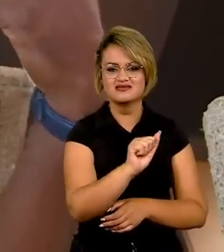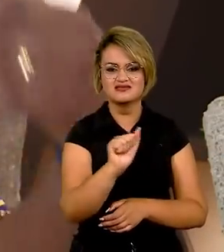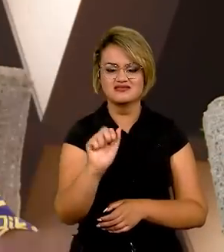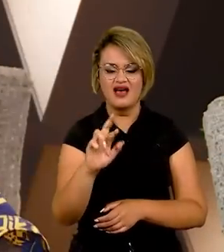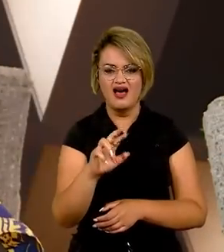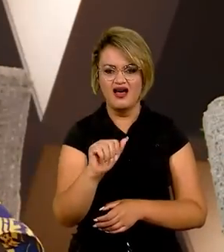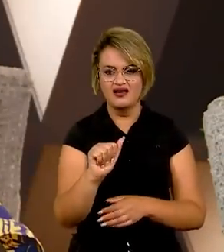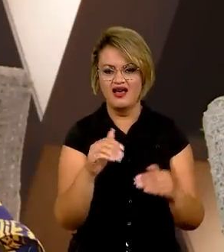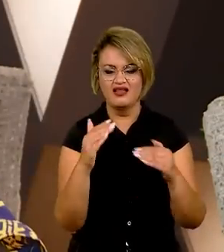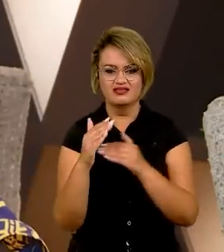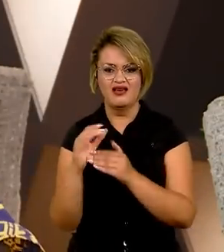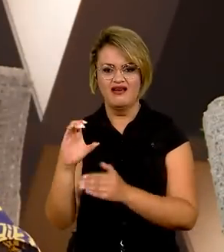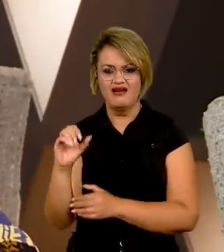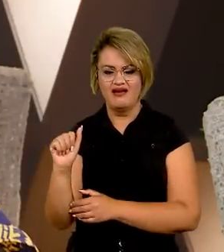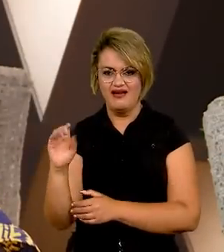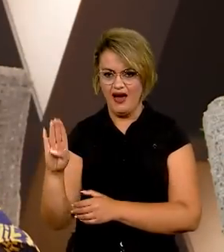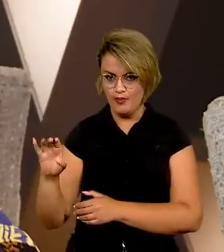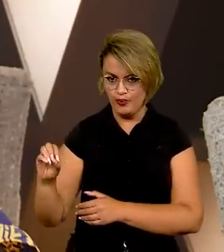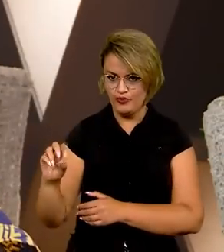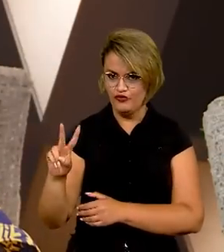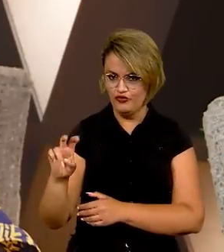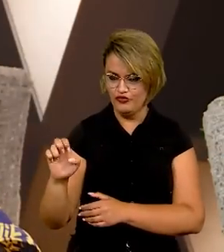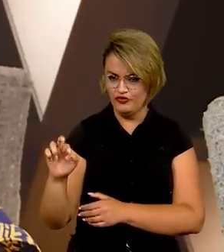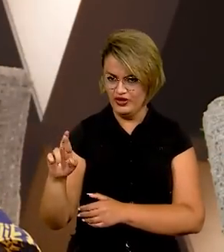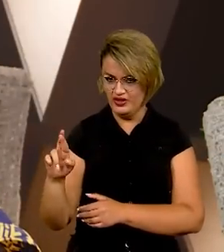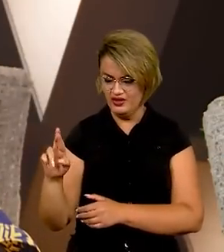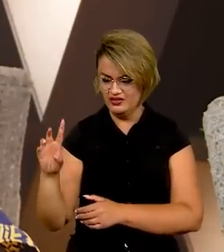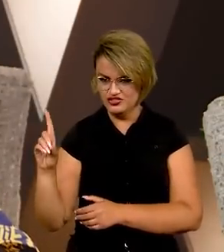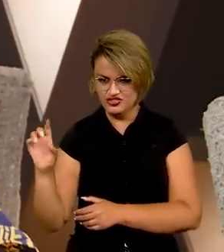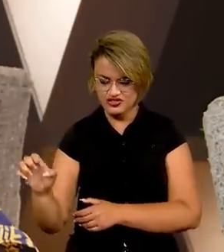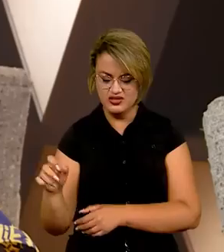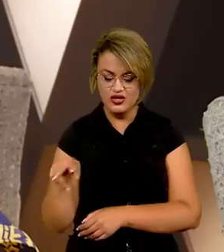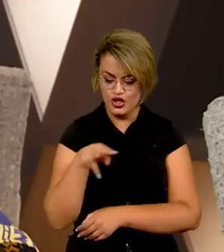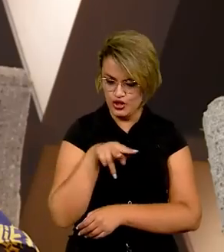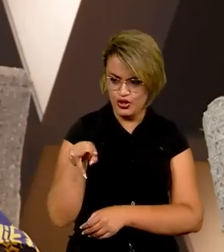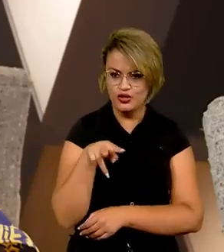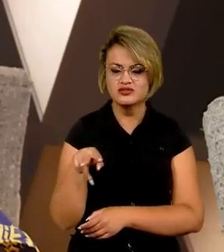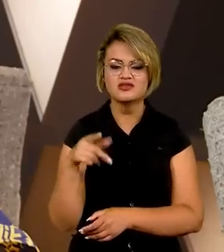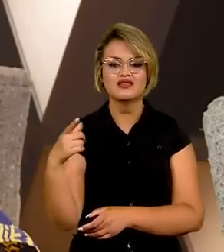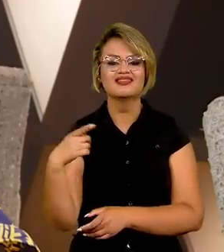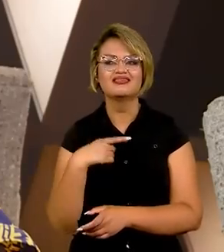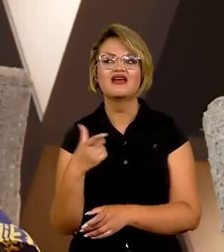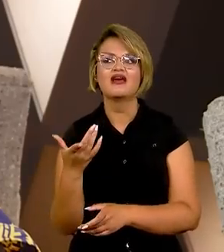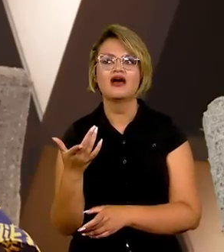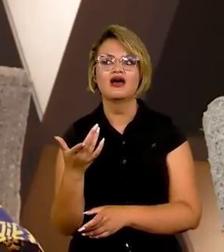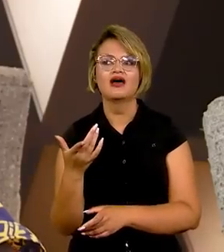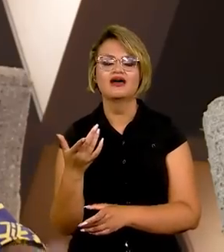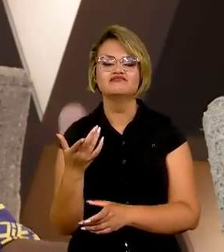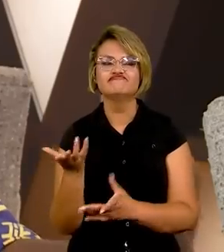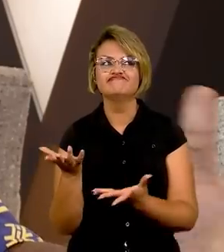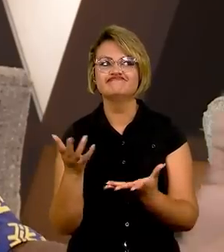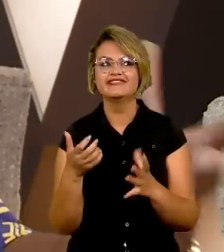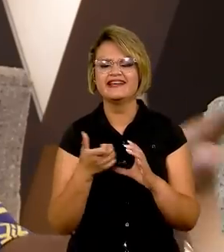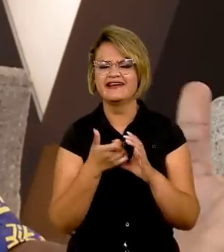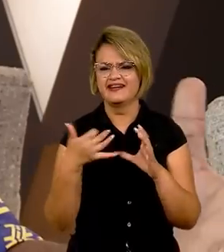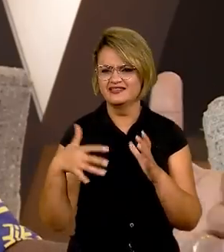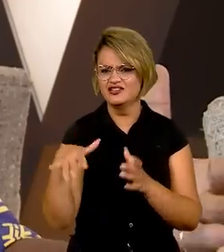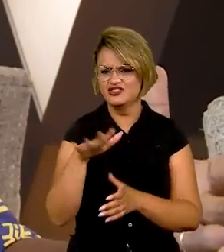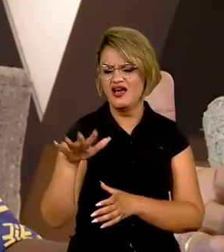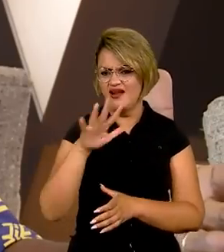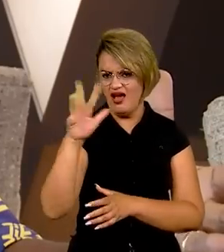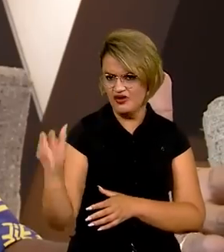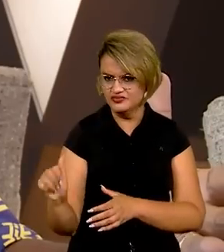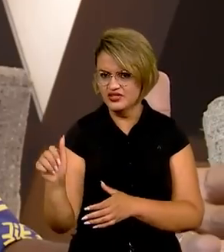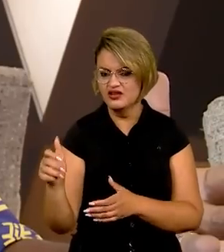Cabo, exatamente, embora nós tenhamos, comungamos um aspecto, vamos falar da África Bantu,